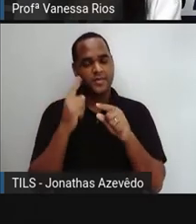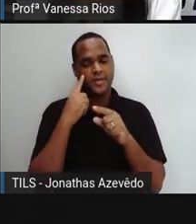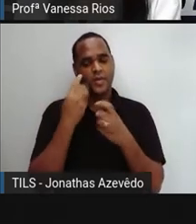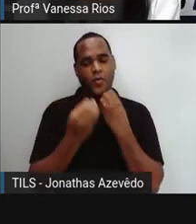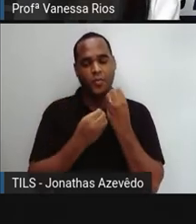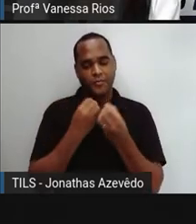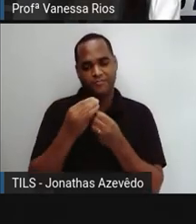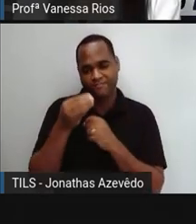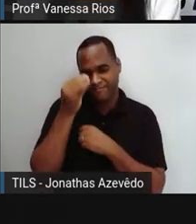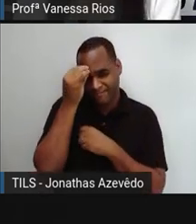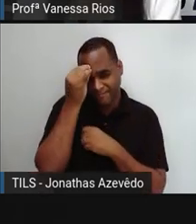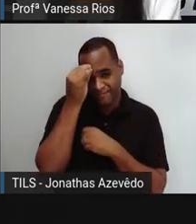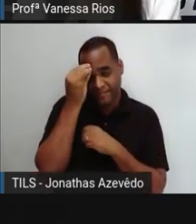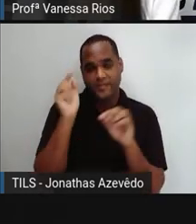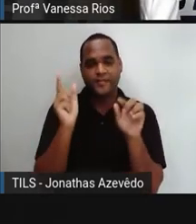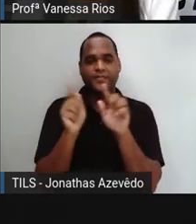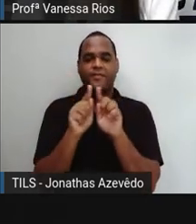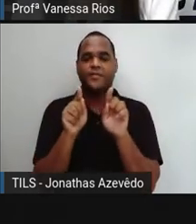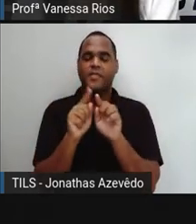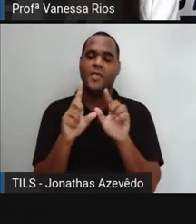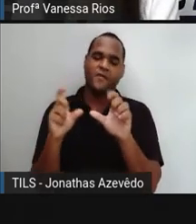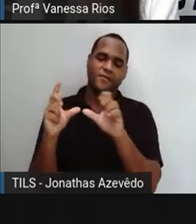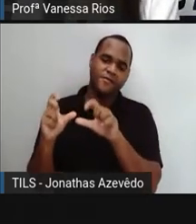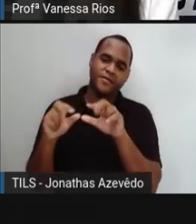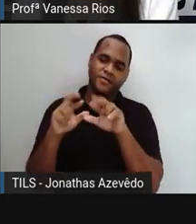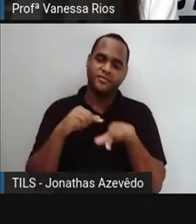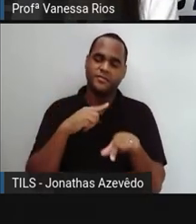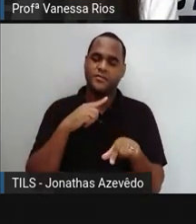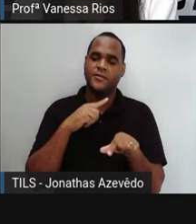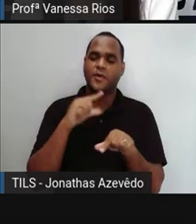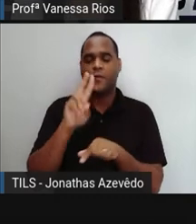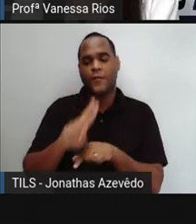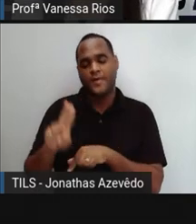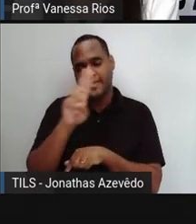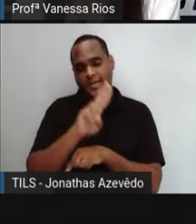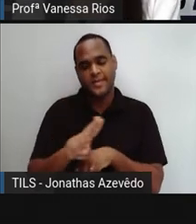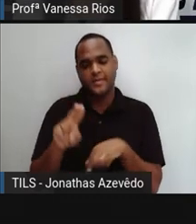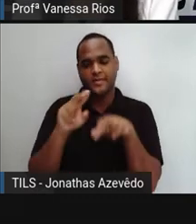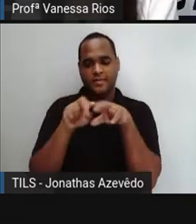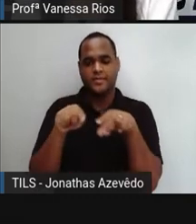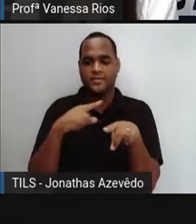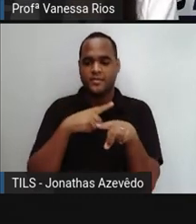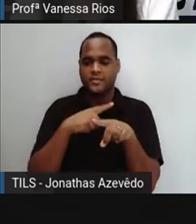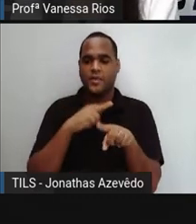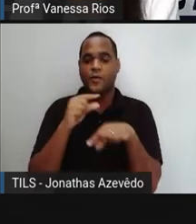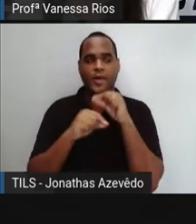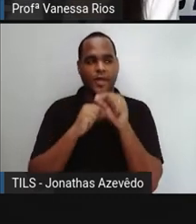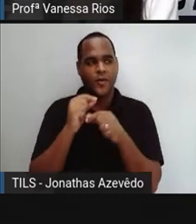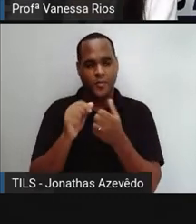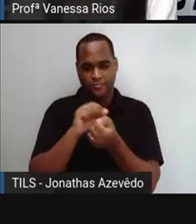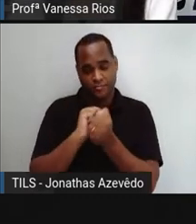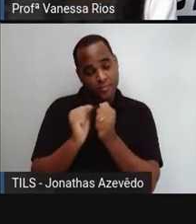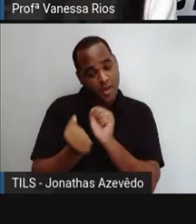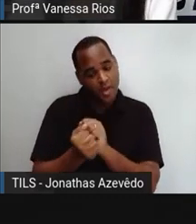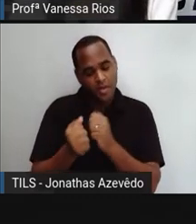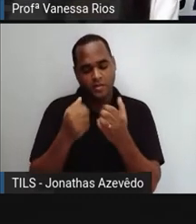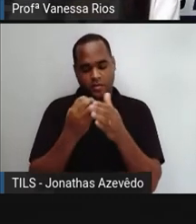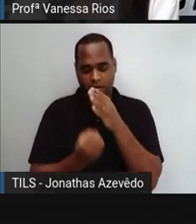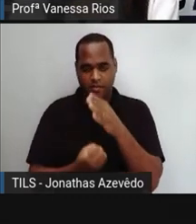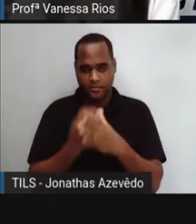registro, mas as fotografias são utilizadas também como produções artísticas.